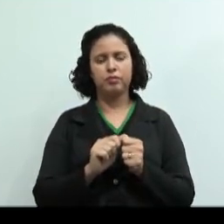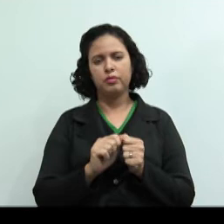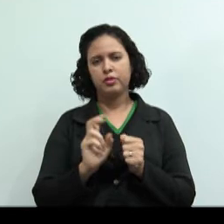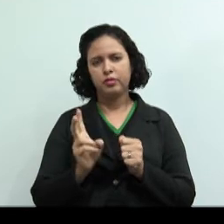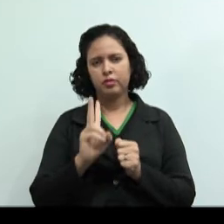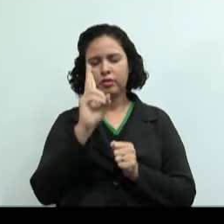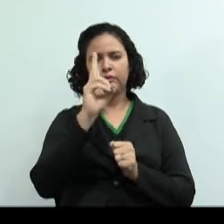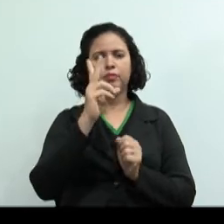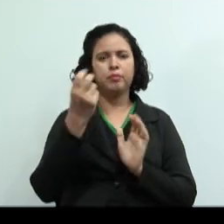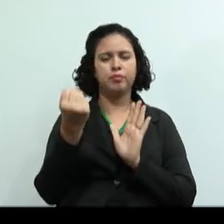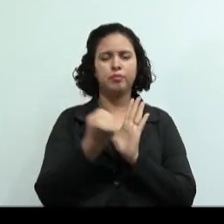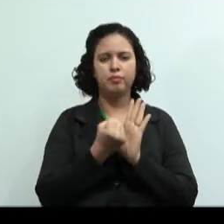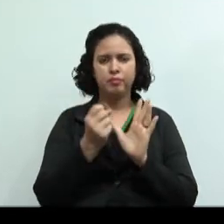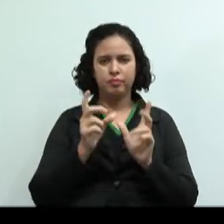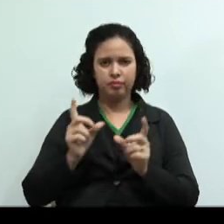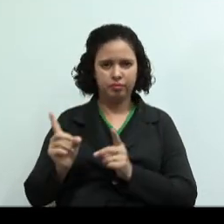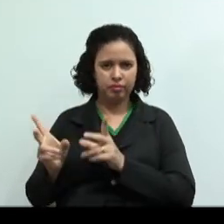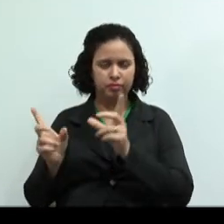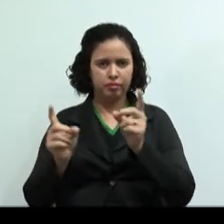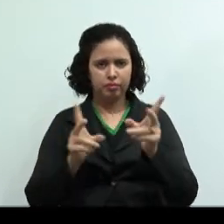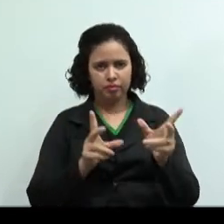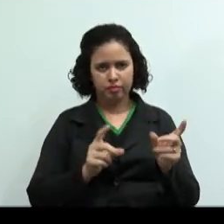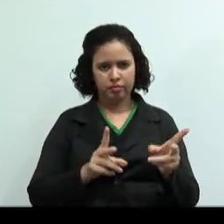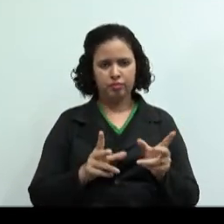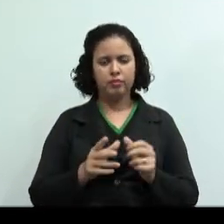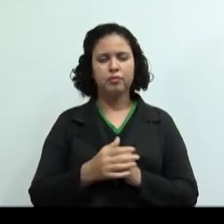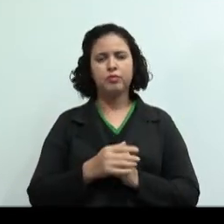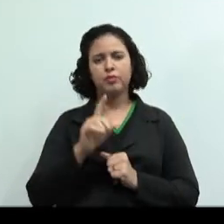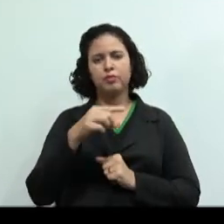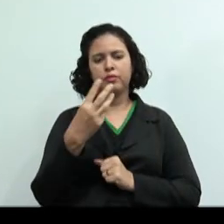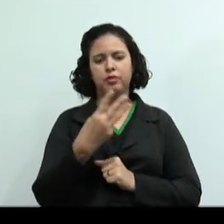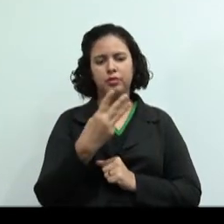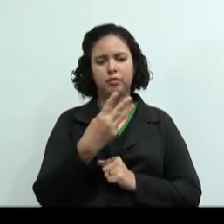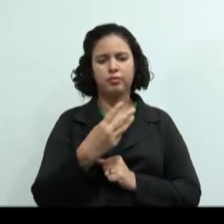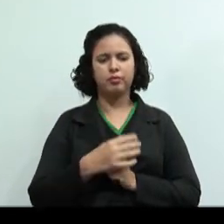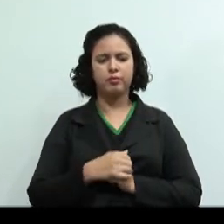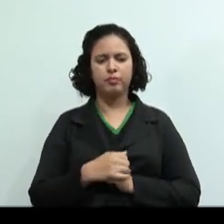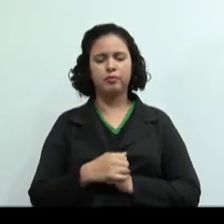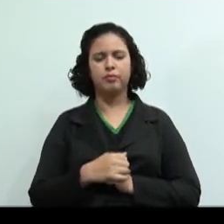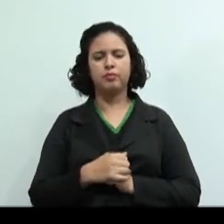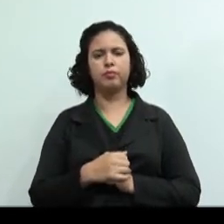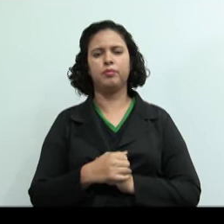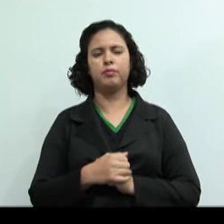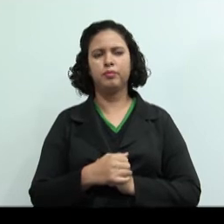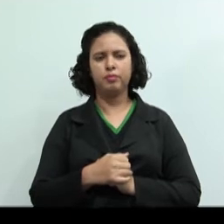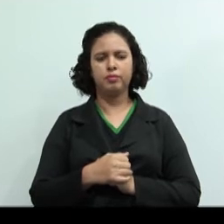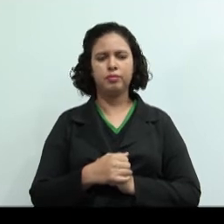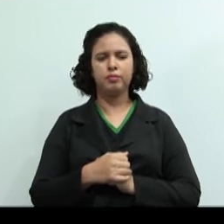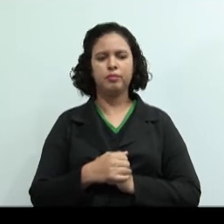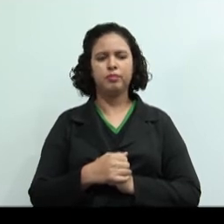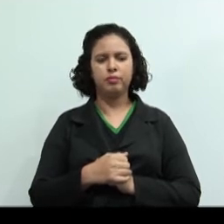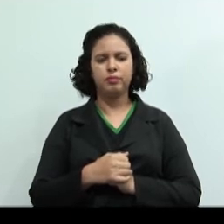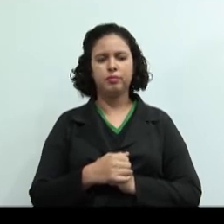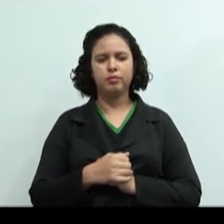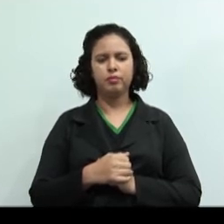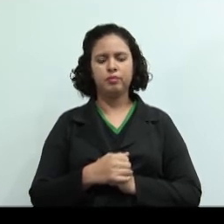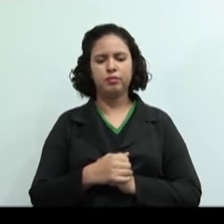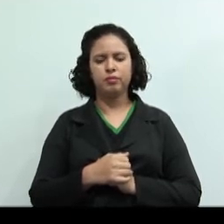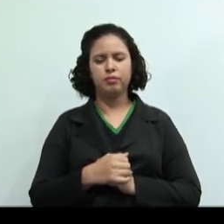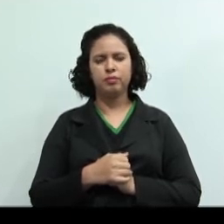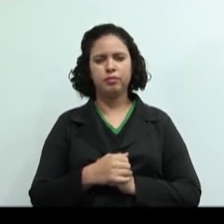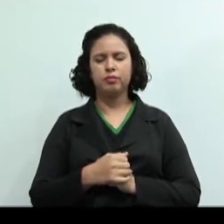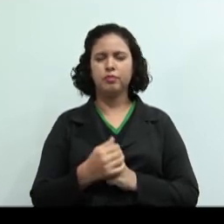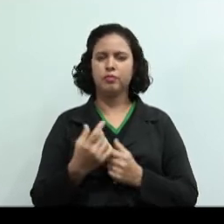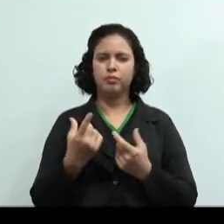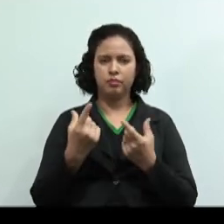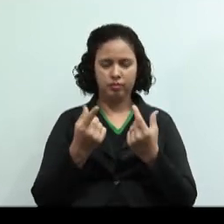fabricação própria ou terceirizada. Então, os três objetivos são, voltando lá no início, determinação do ganho